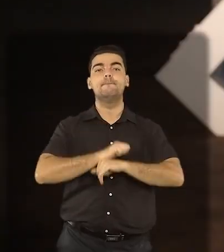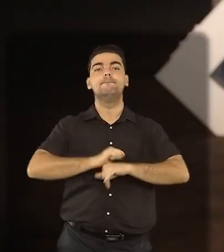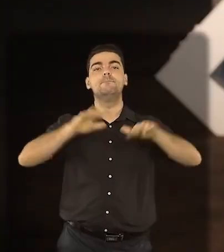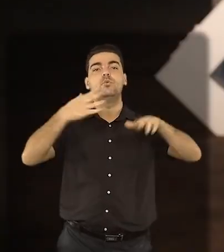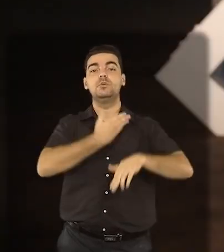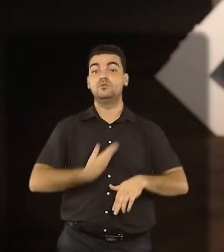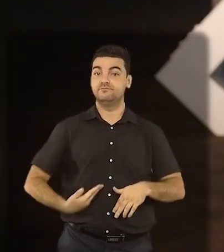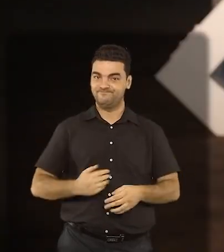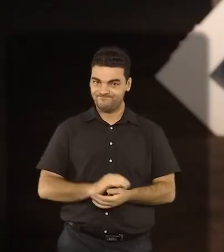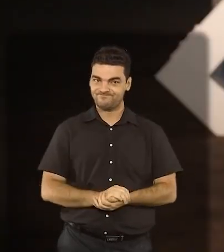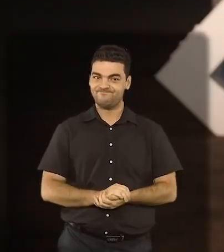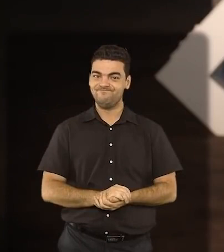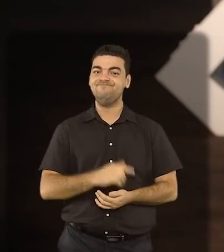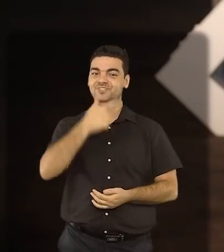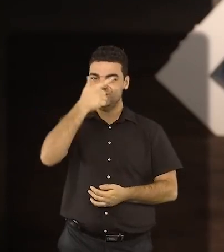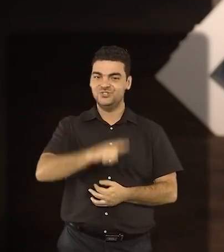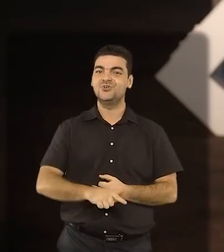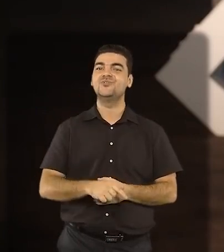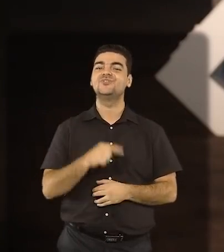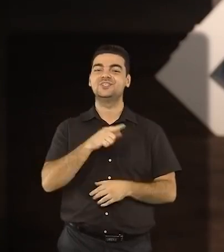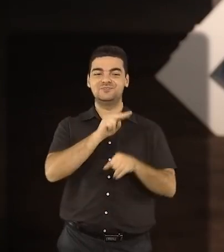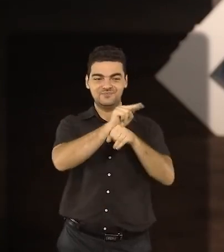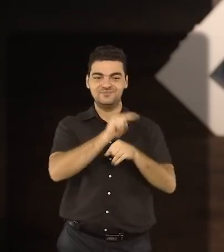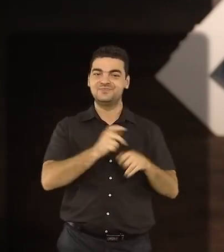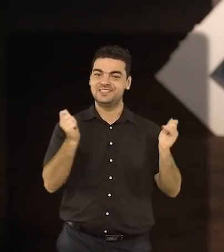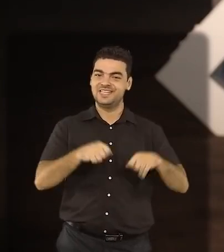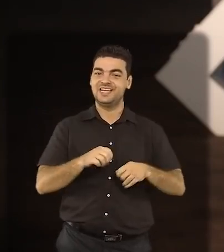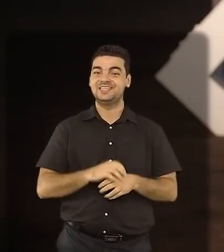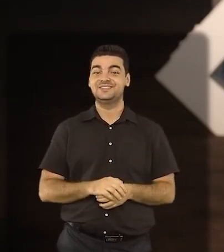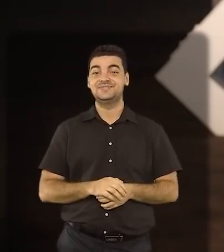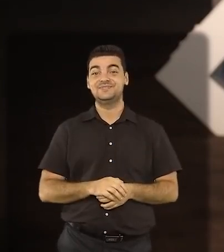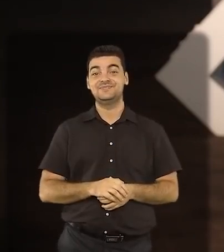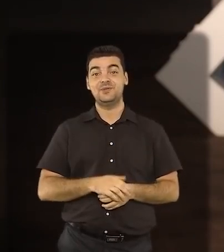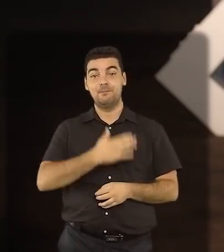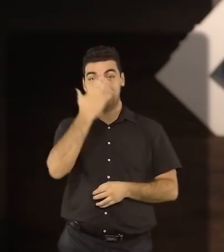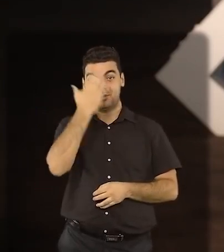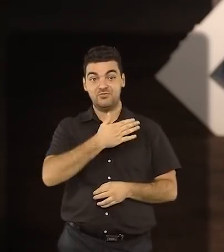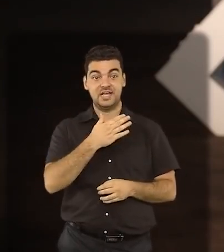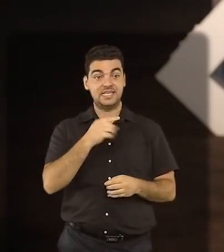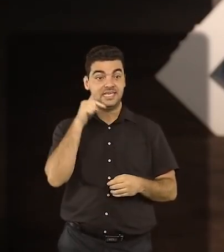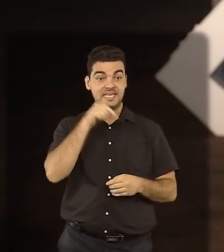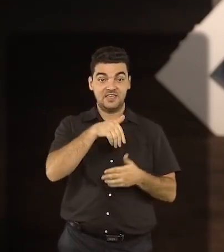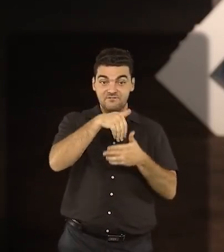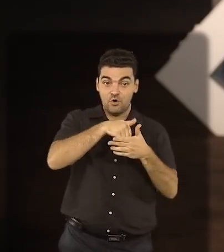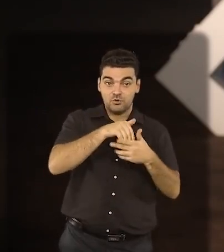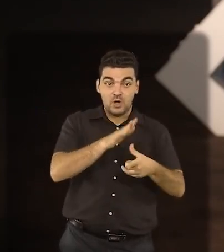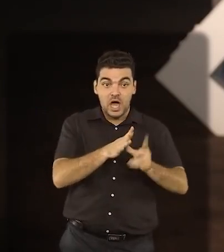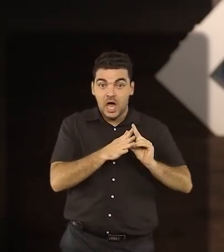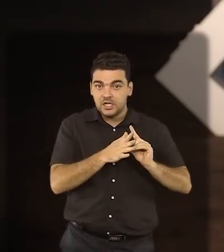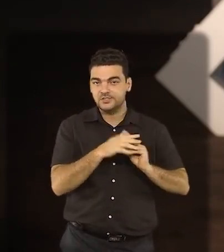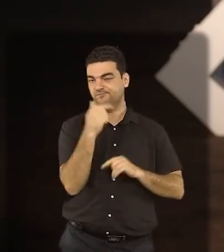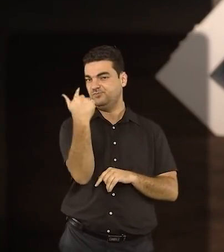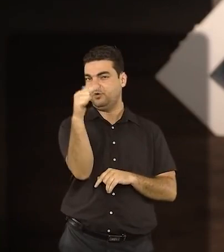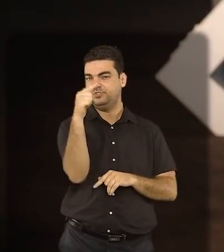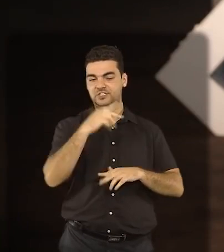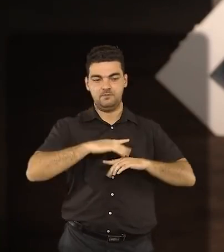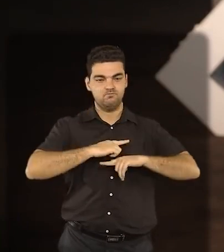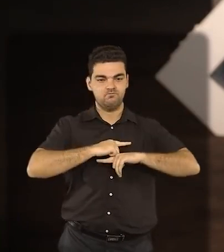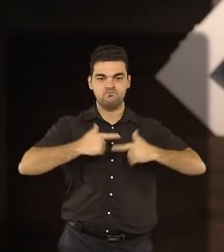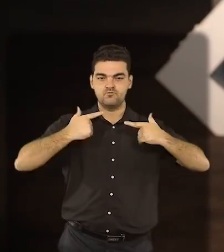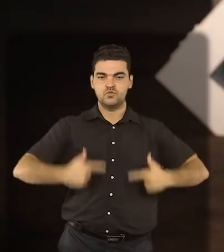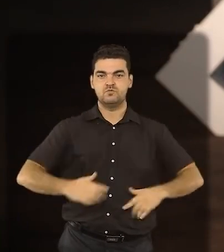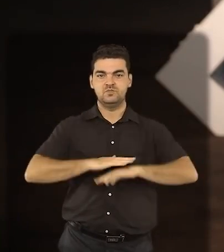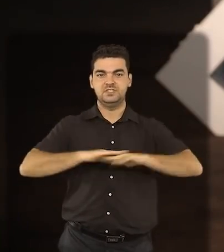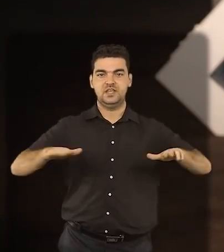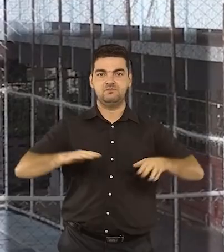Esse é outro momento de auditoria. A comprovação de que não havia voto na urna eletrônica antes do